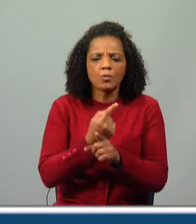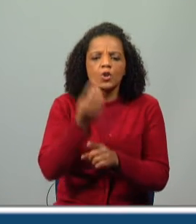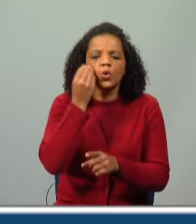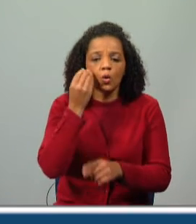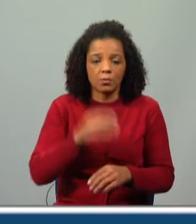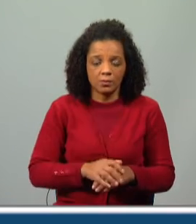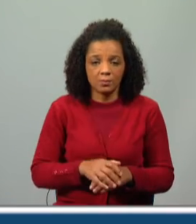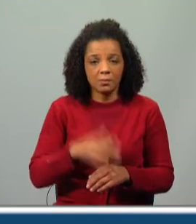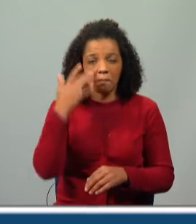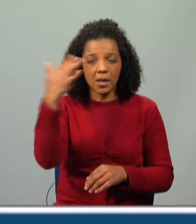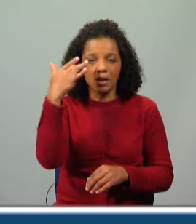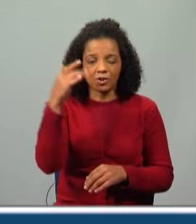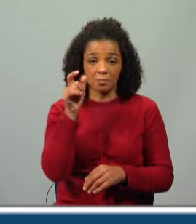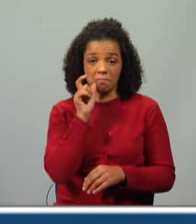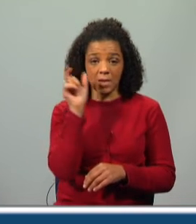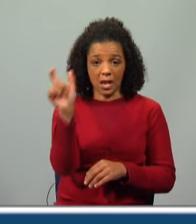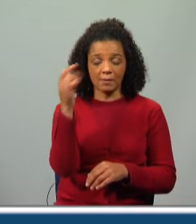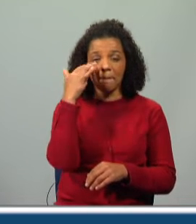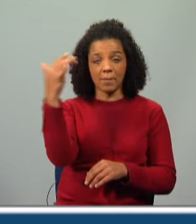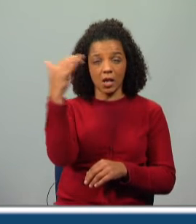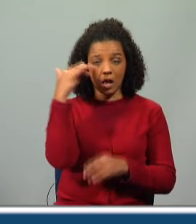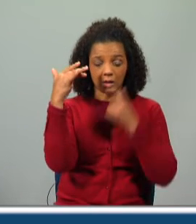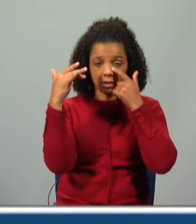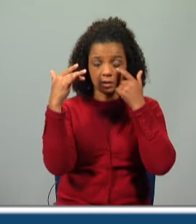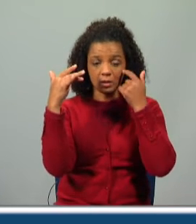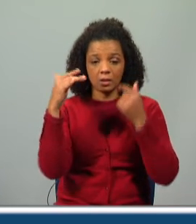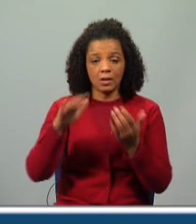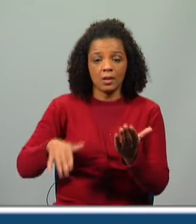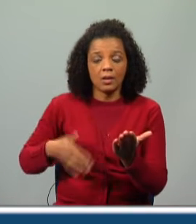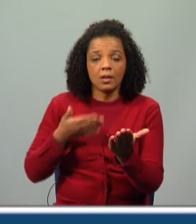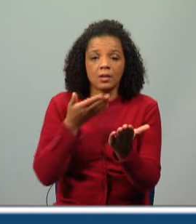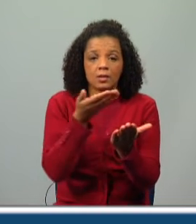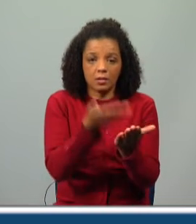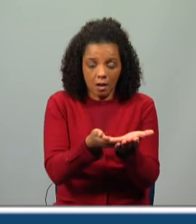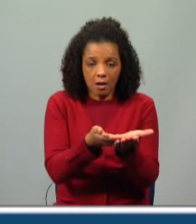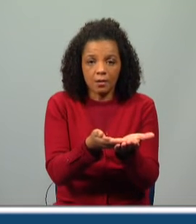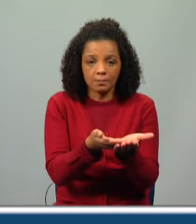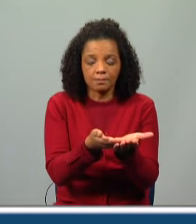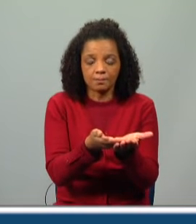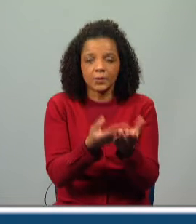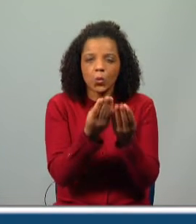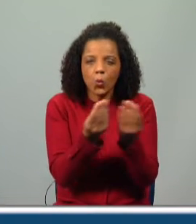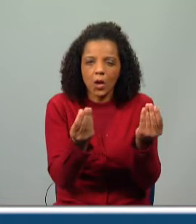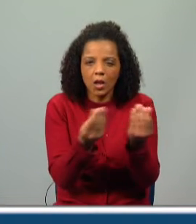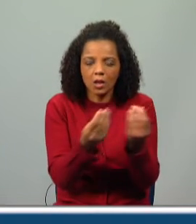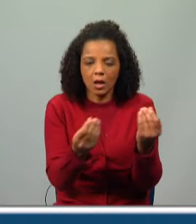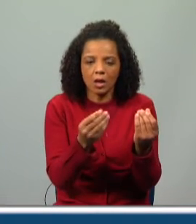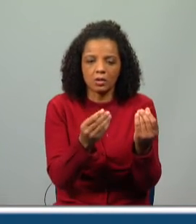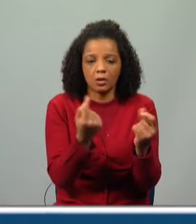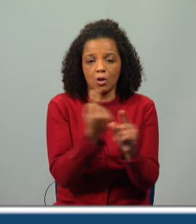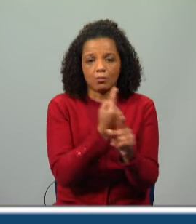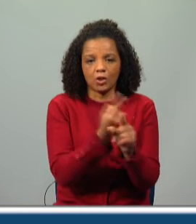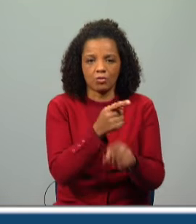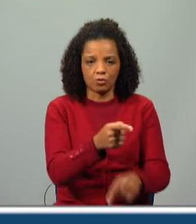brilhantes. Lá está, a palavra brilhantes está a atribuir uma qualidade a estes